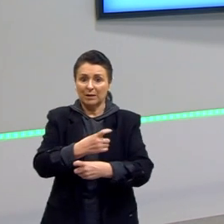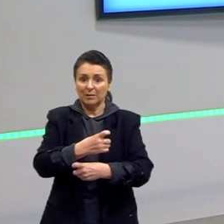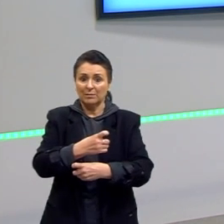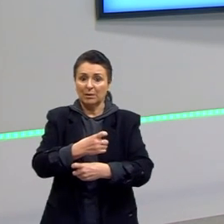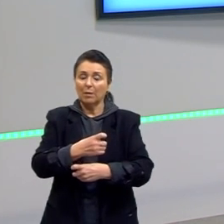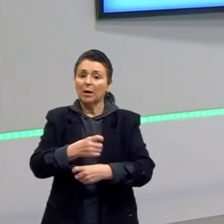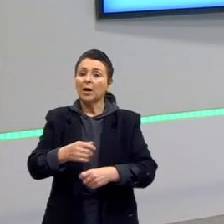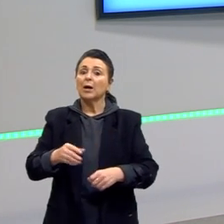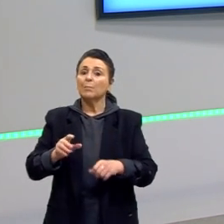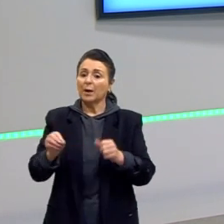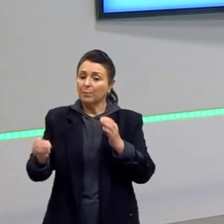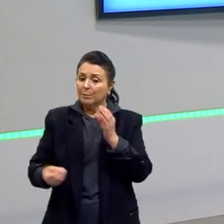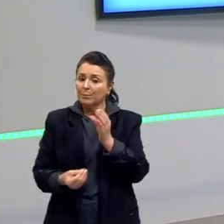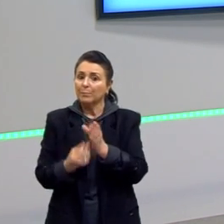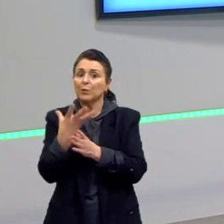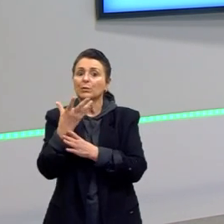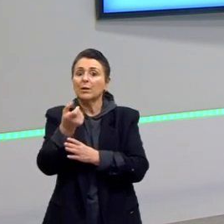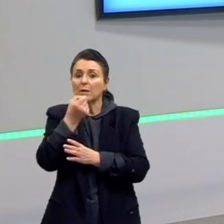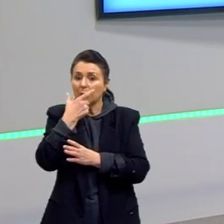produzindo antibióticos diferentes.